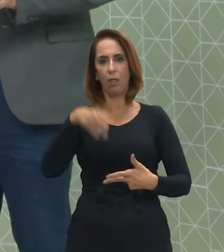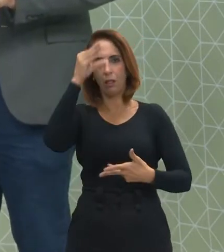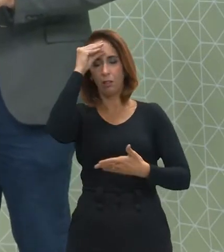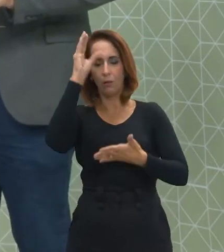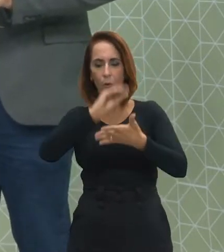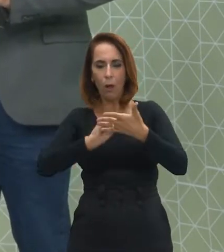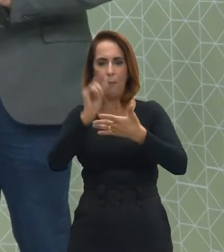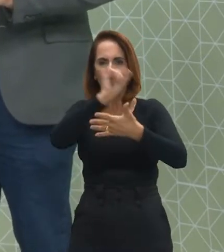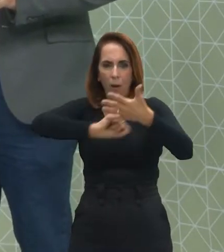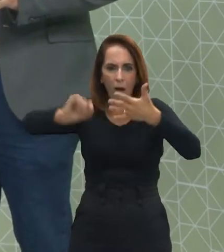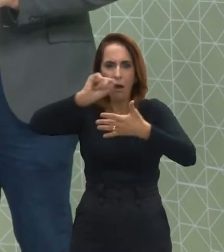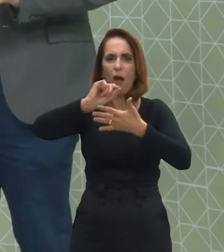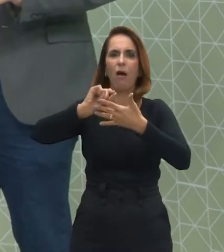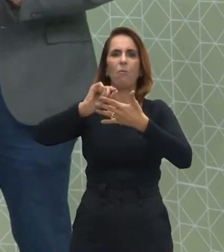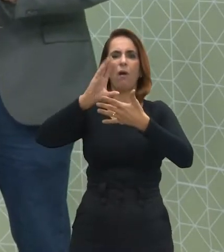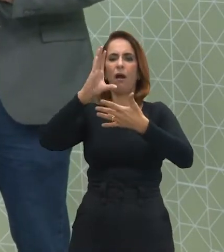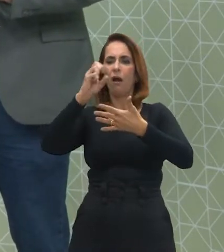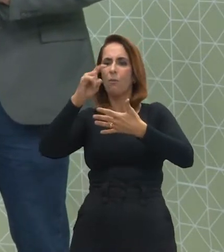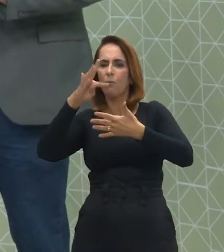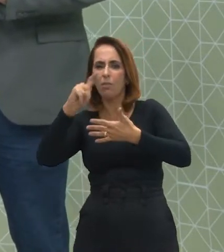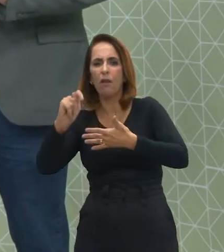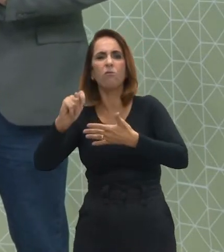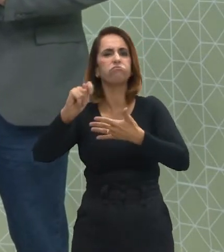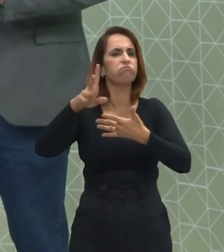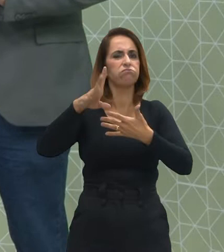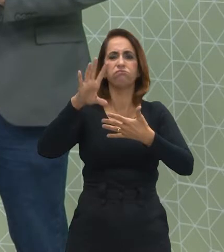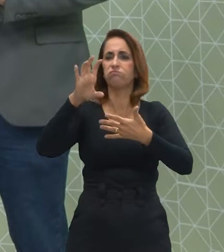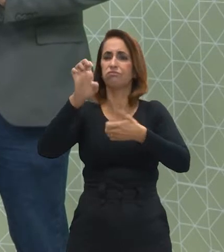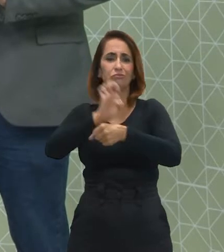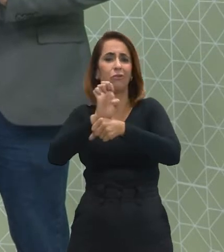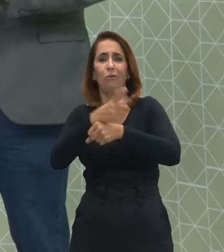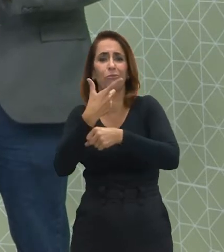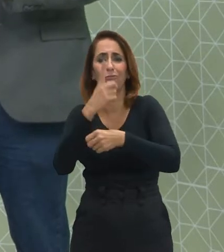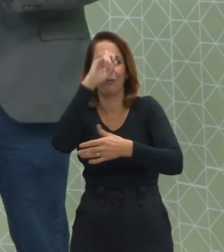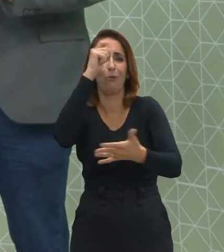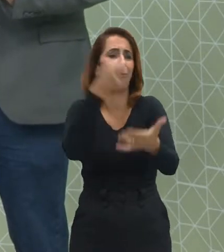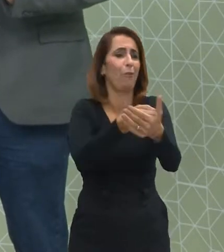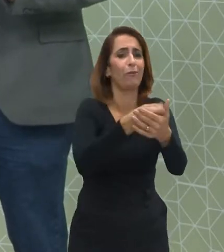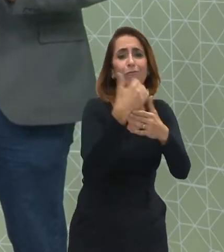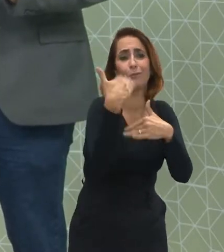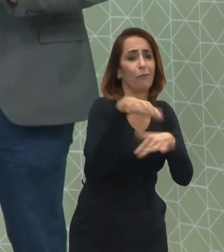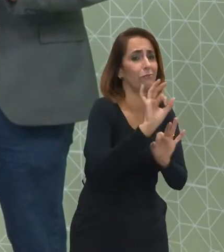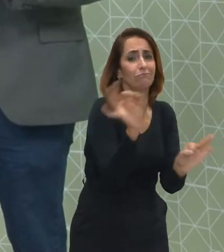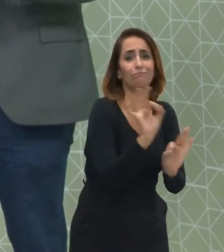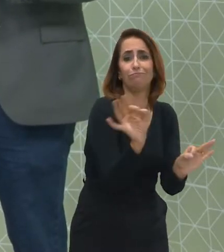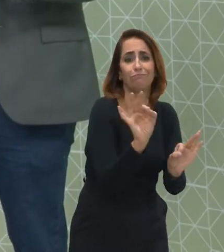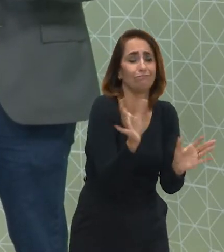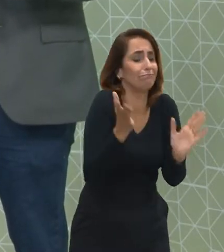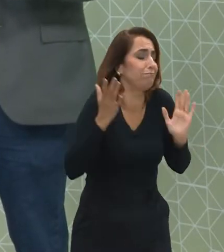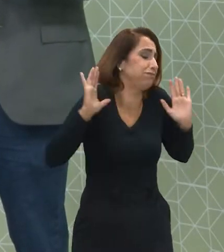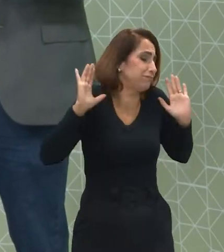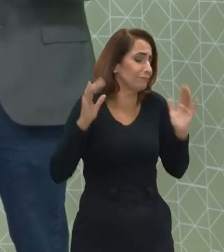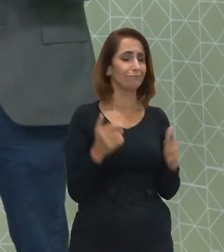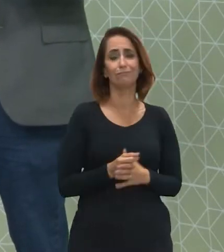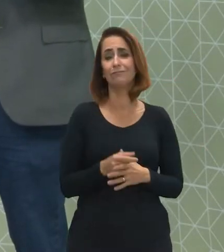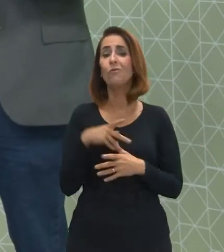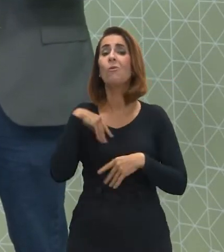decorar mapas, capitais, estados. Isso não é cobrado na prova. O que mais é